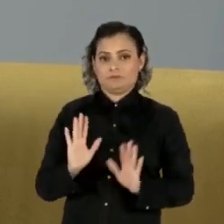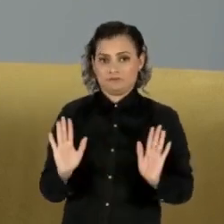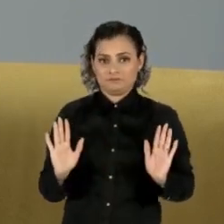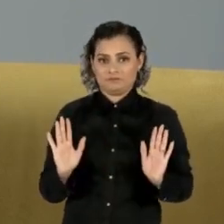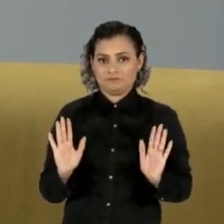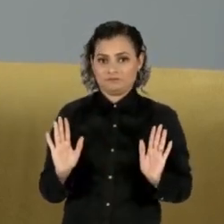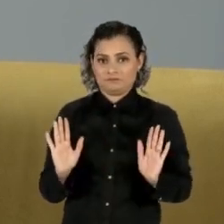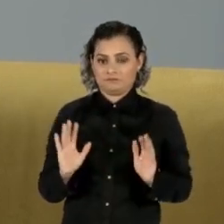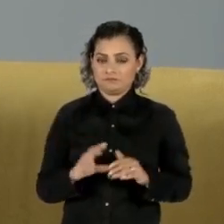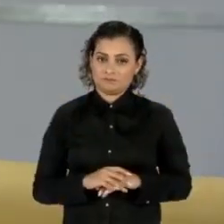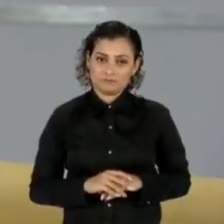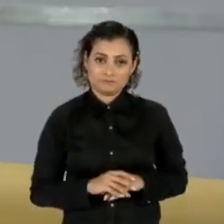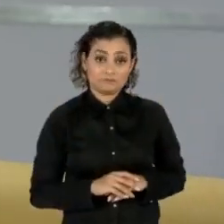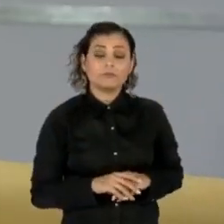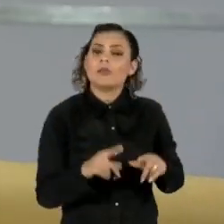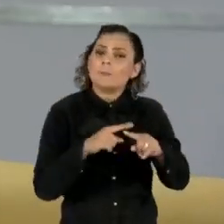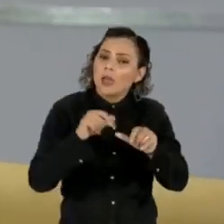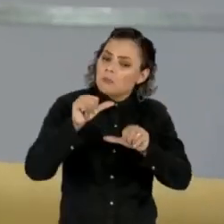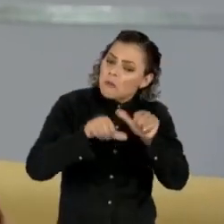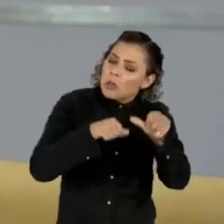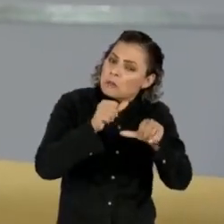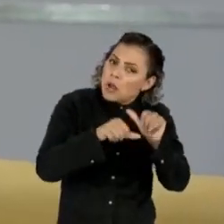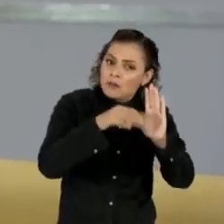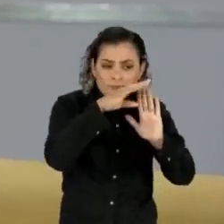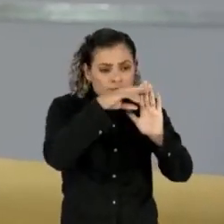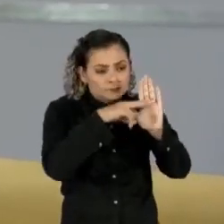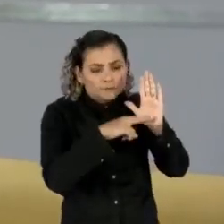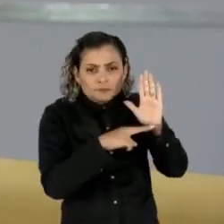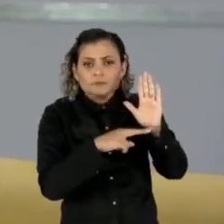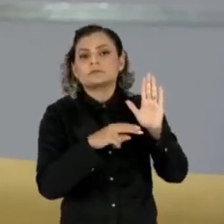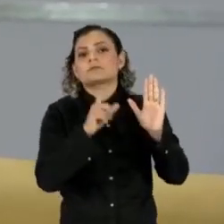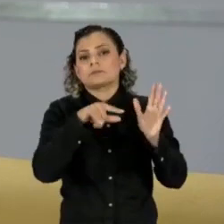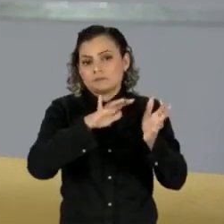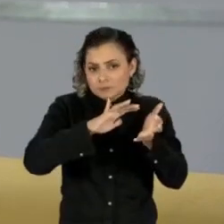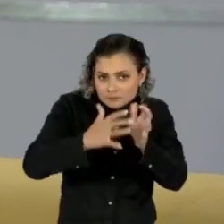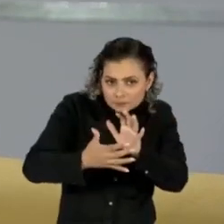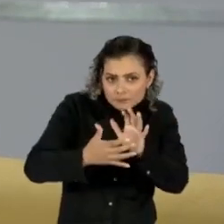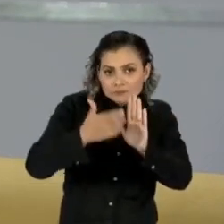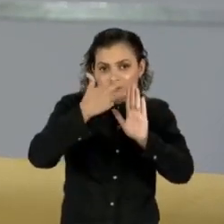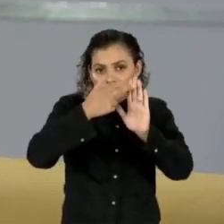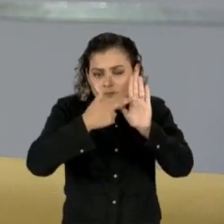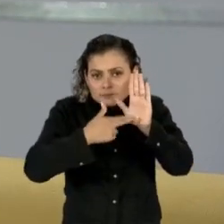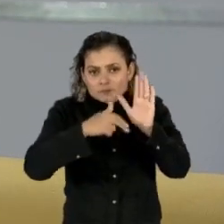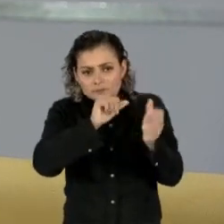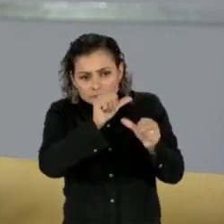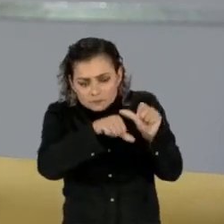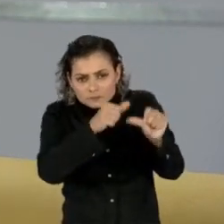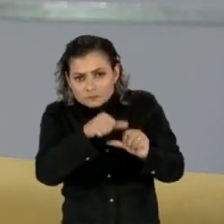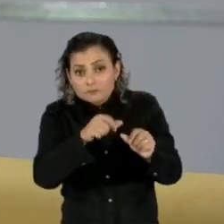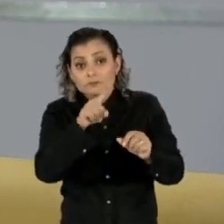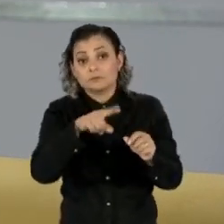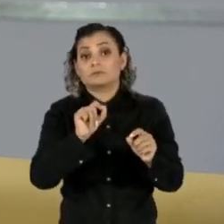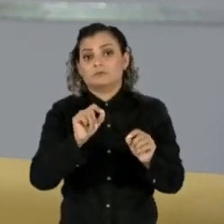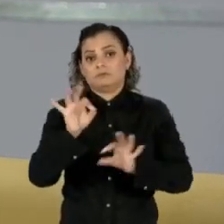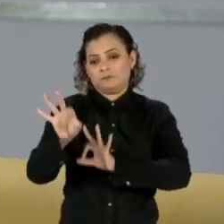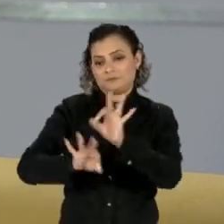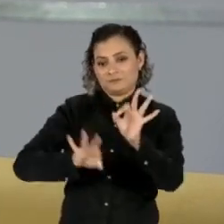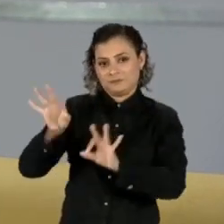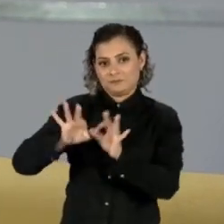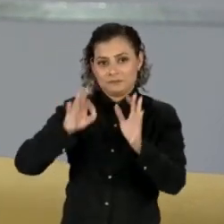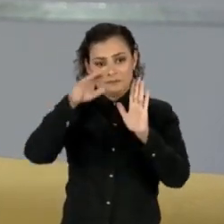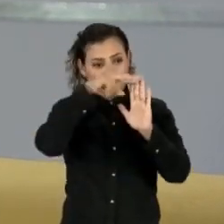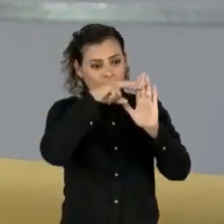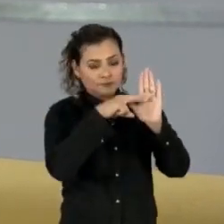E, doutora, todas essas mudanças que a gente chama de reforma, elas fazem parte de um pacote de mudanças que